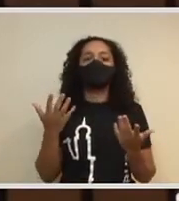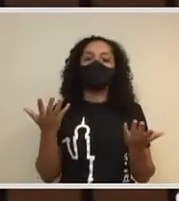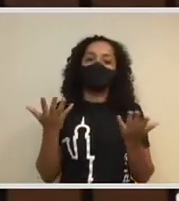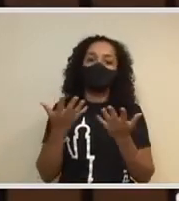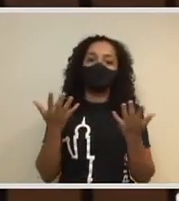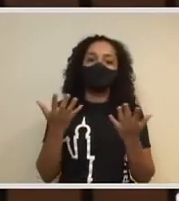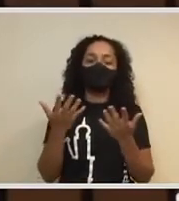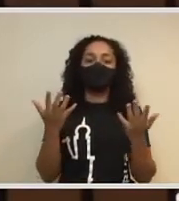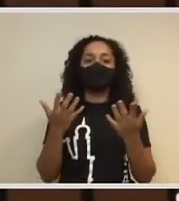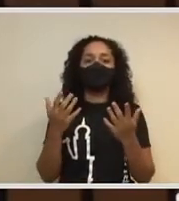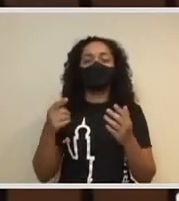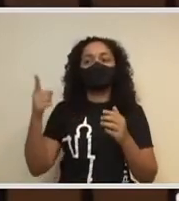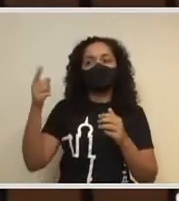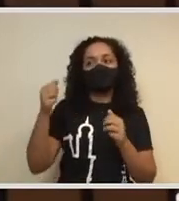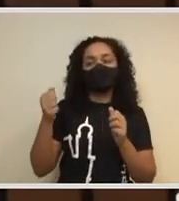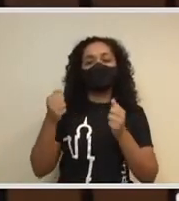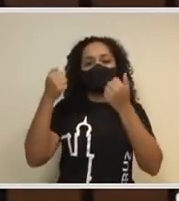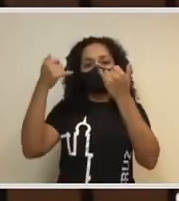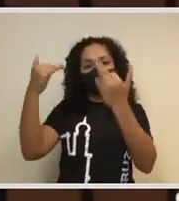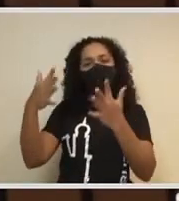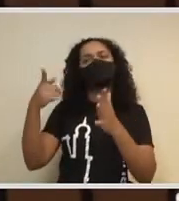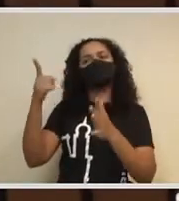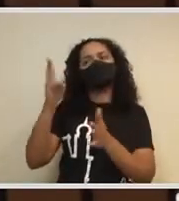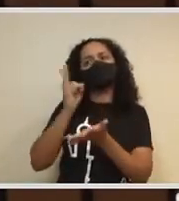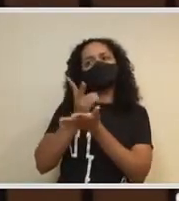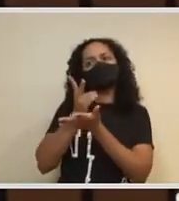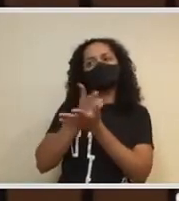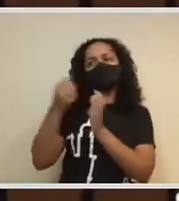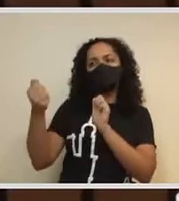tranquilidade, não Valcler? Vai ficar mais tranquilo.